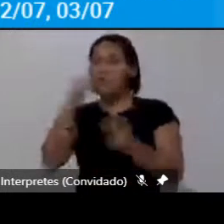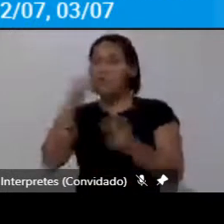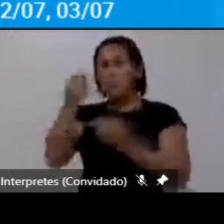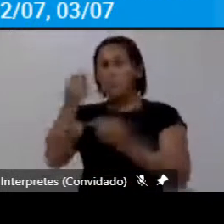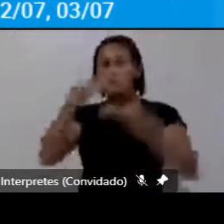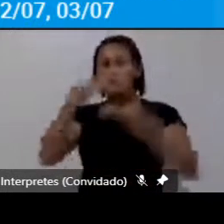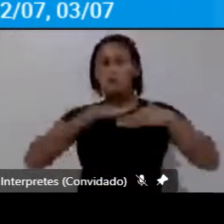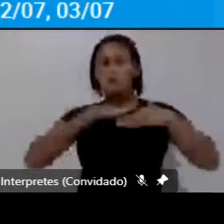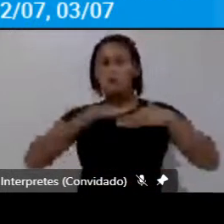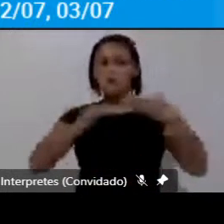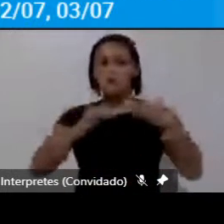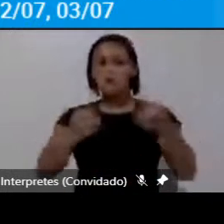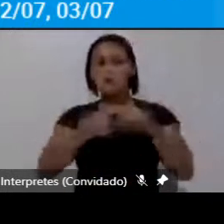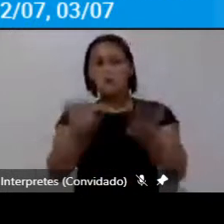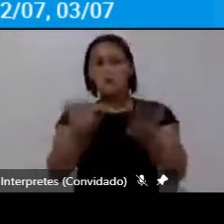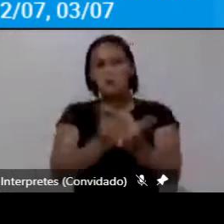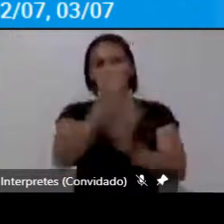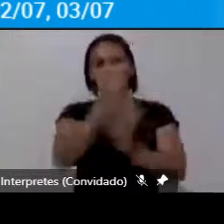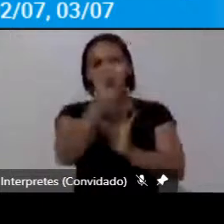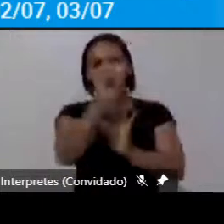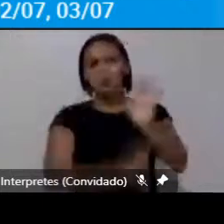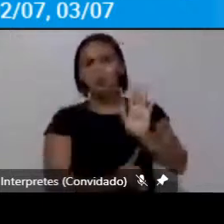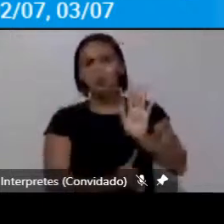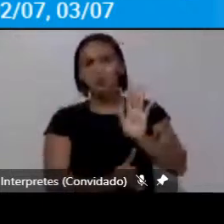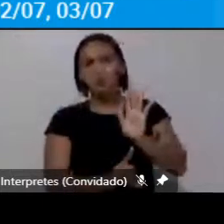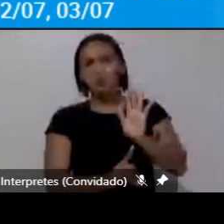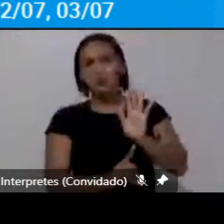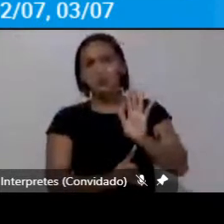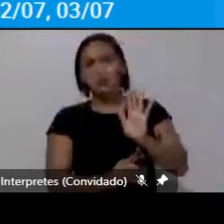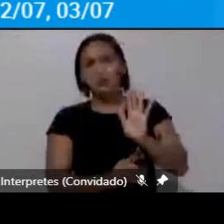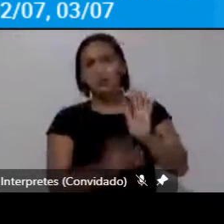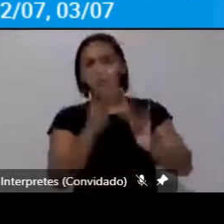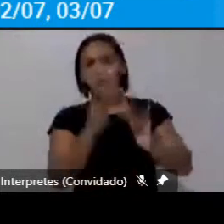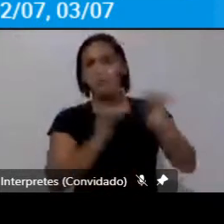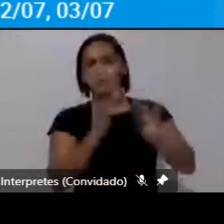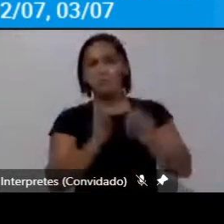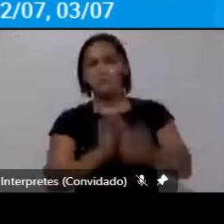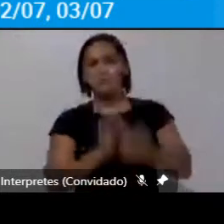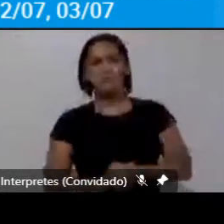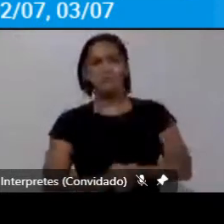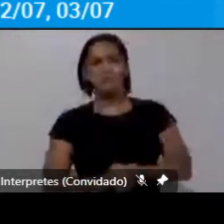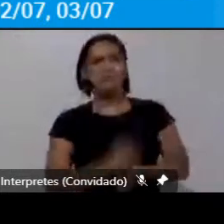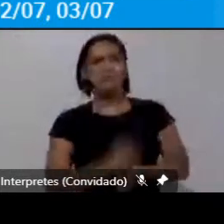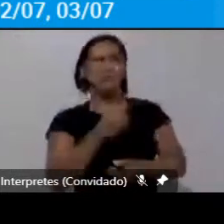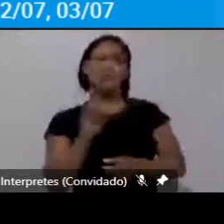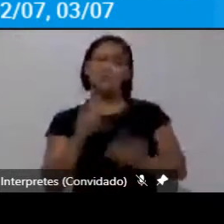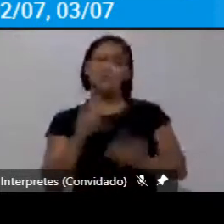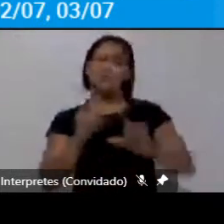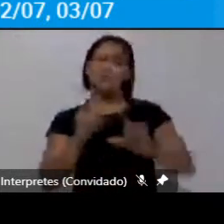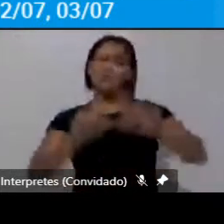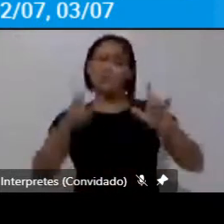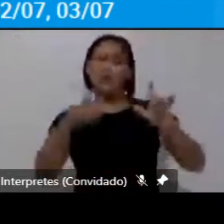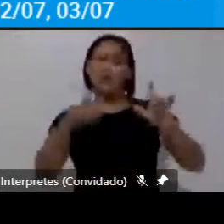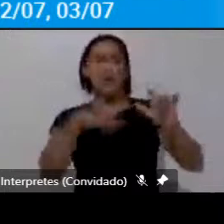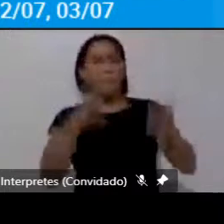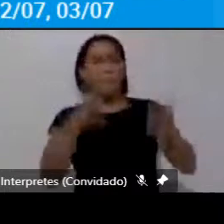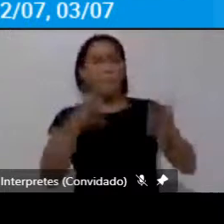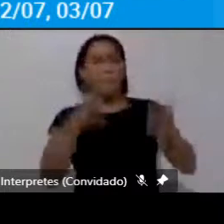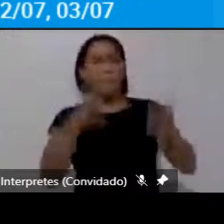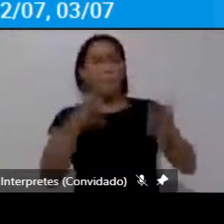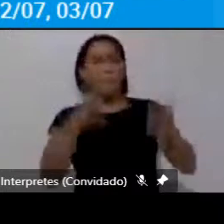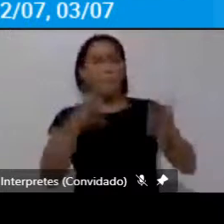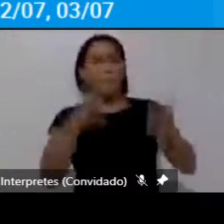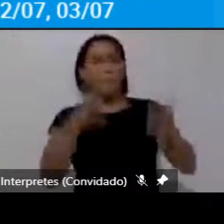então aos princípios do direito à mobilidade e aqui só para mostrar vejam todo mundo